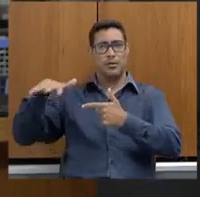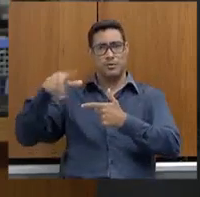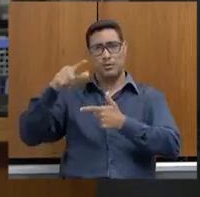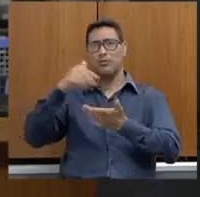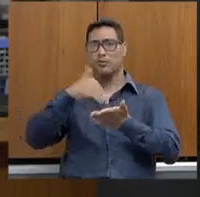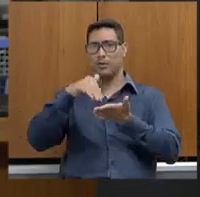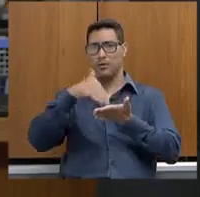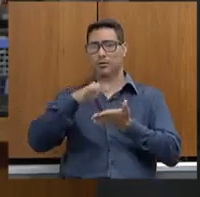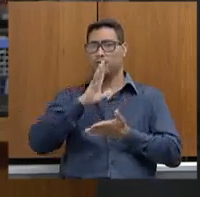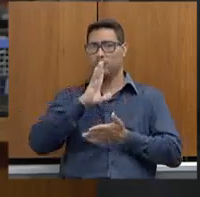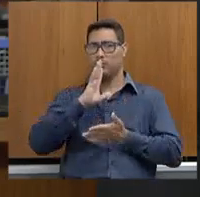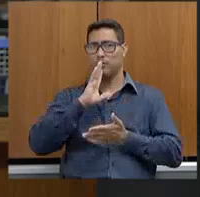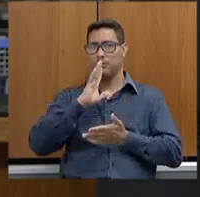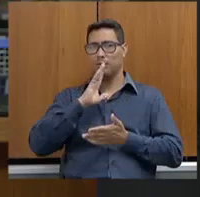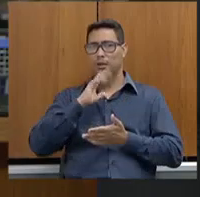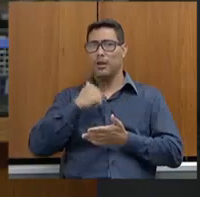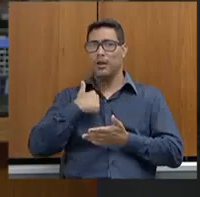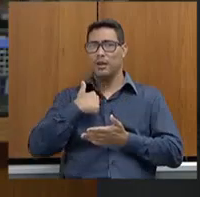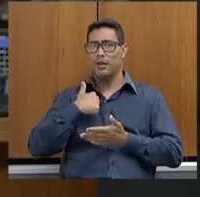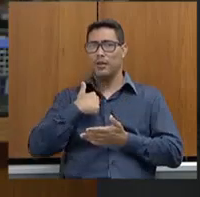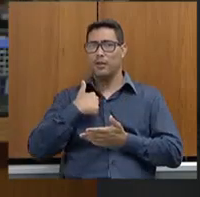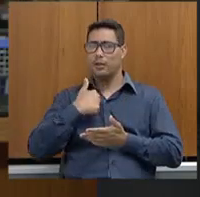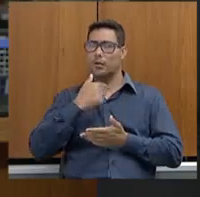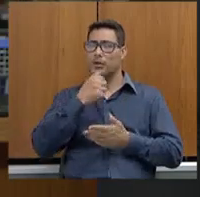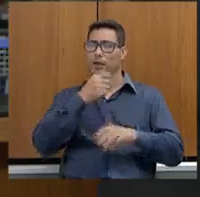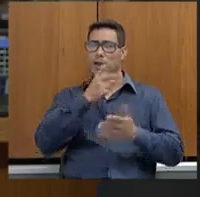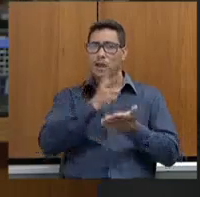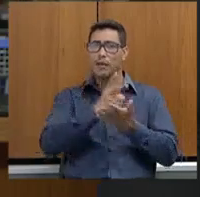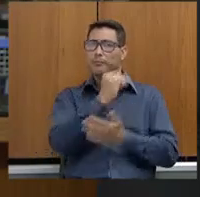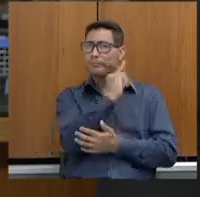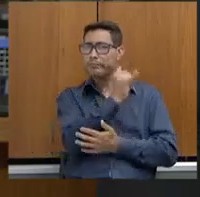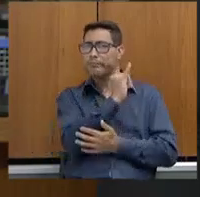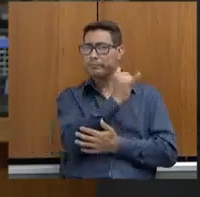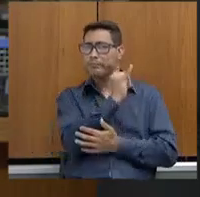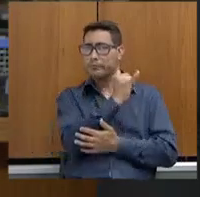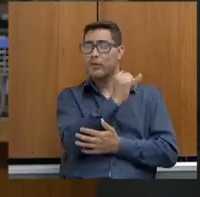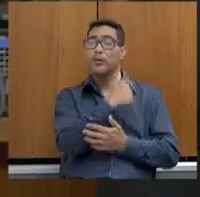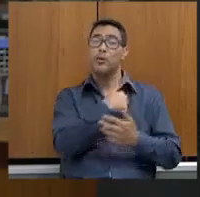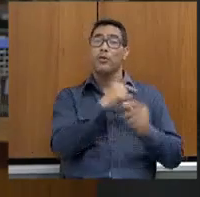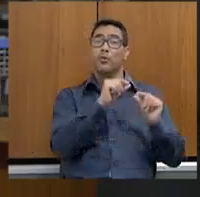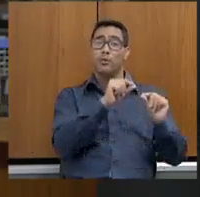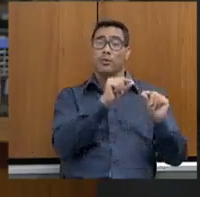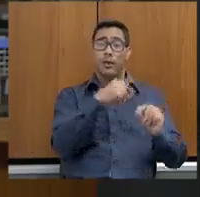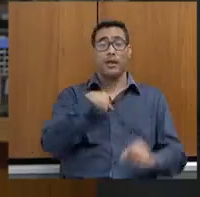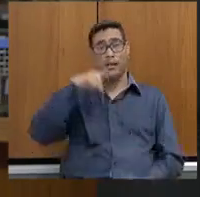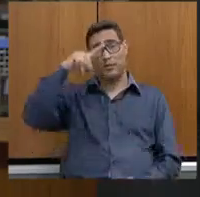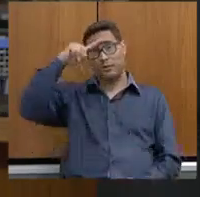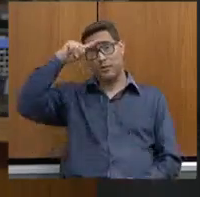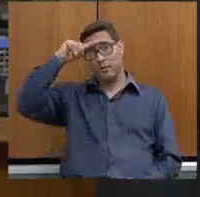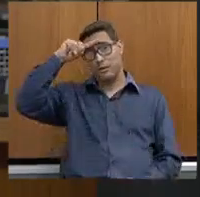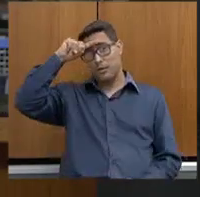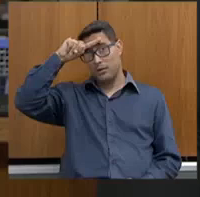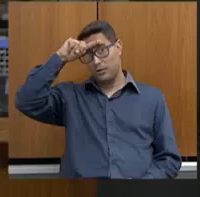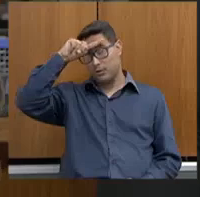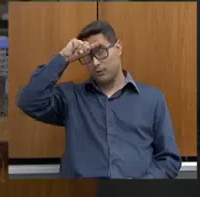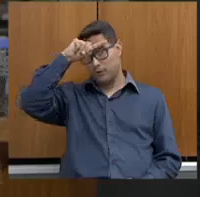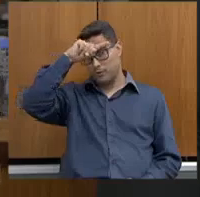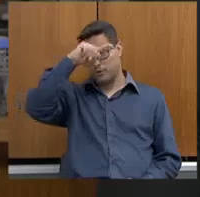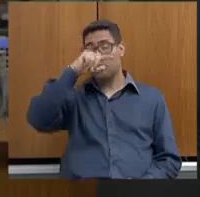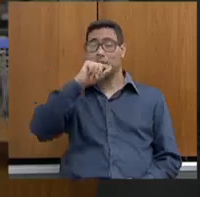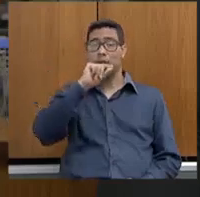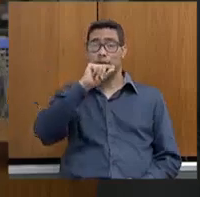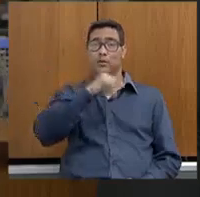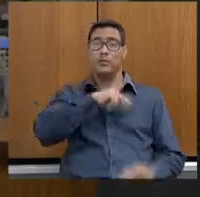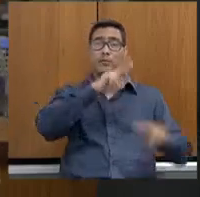dou dor de cabeça para ele, que é a dificuldade do presídio feminino. Ninguém quer as